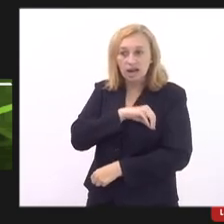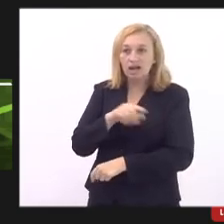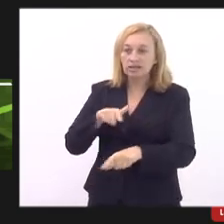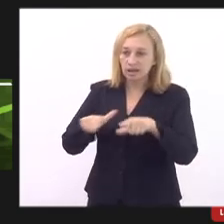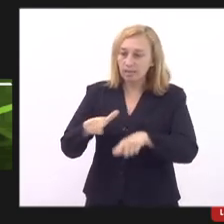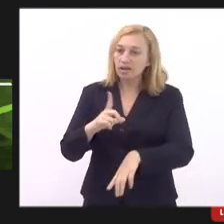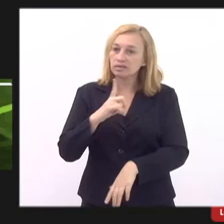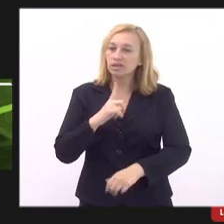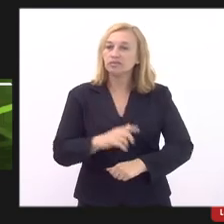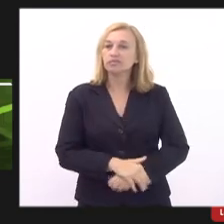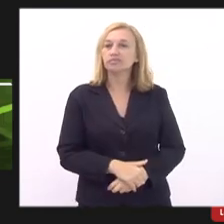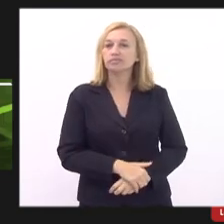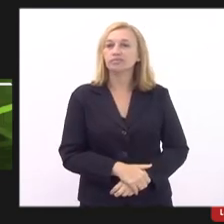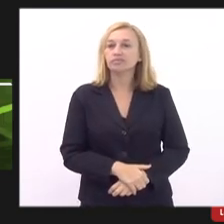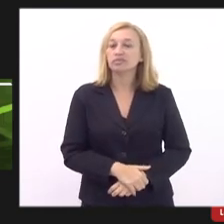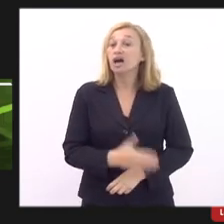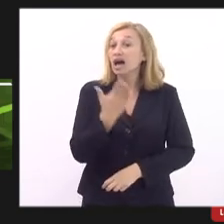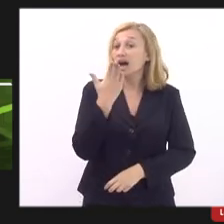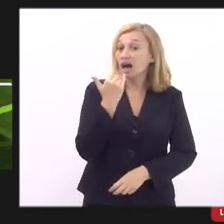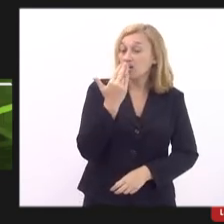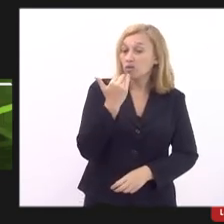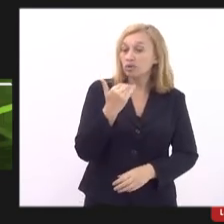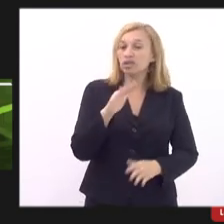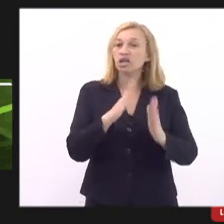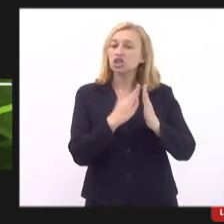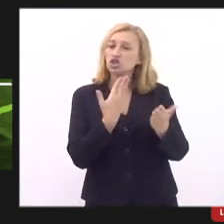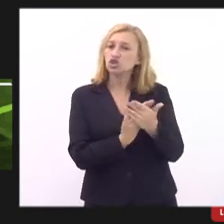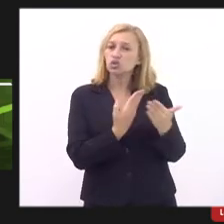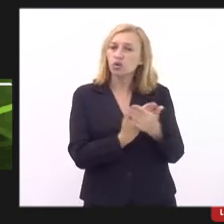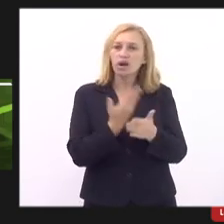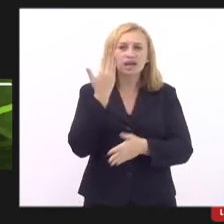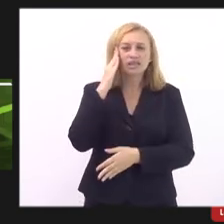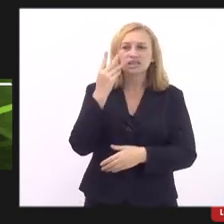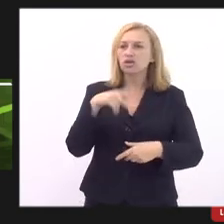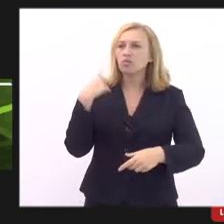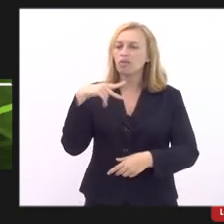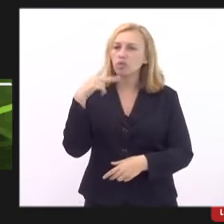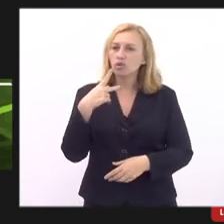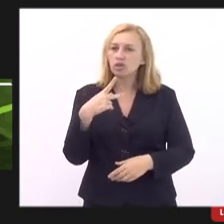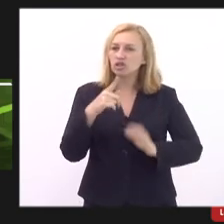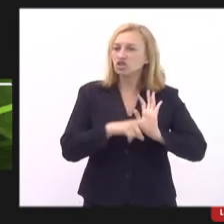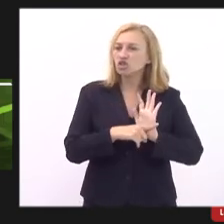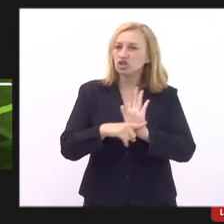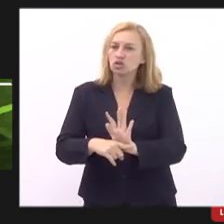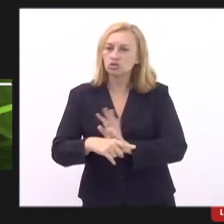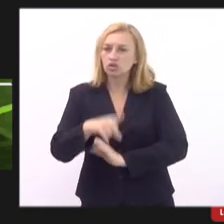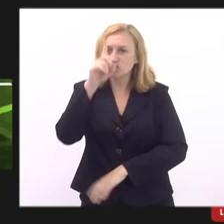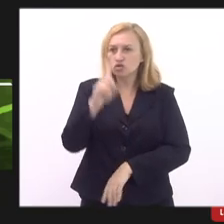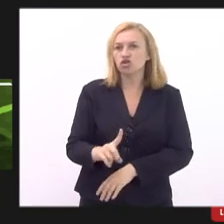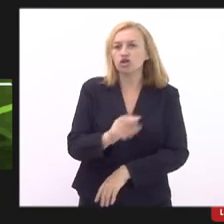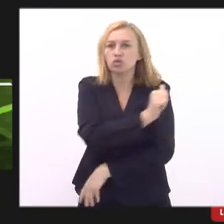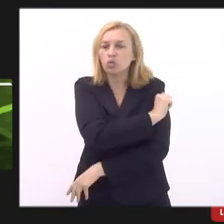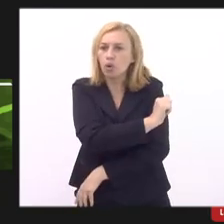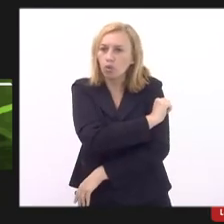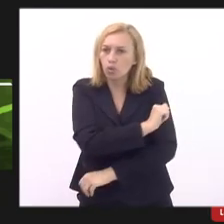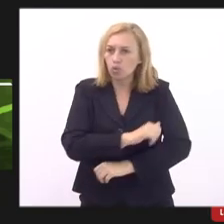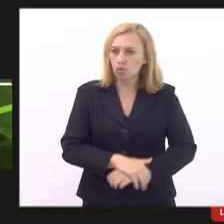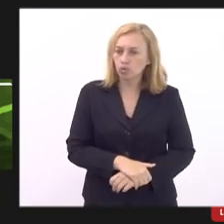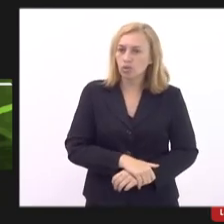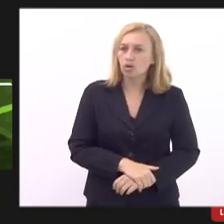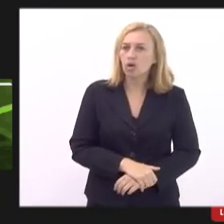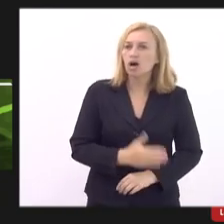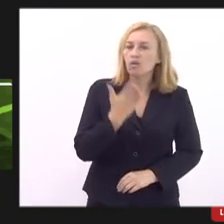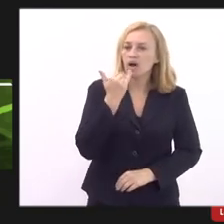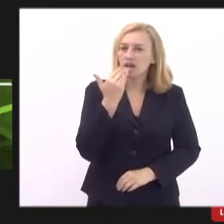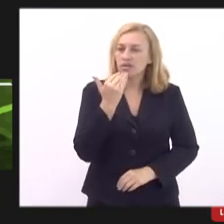alimentação escolar ela é entendida como uma política de atendimento ao direito do aluno receber o alimento